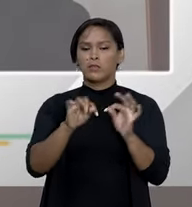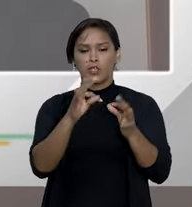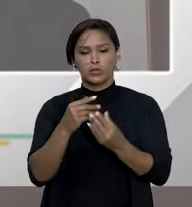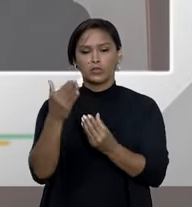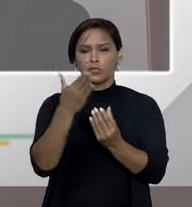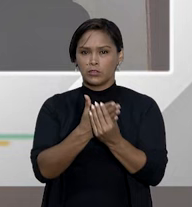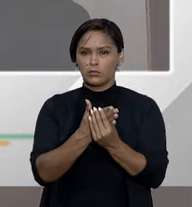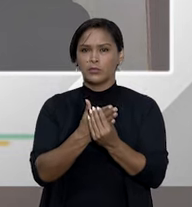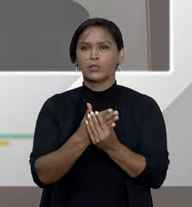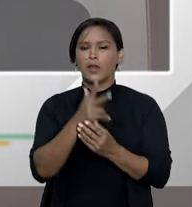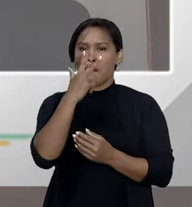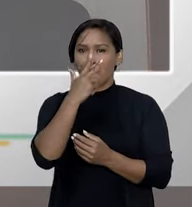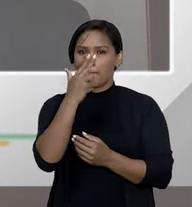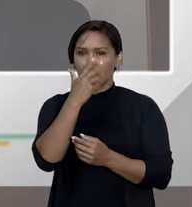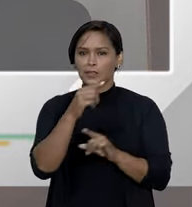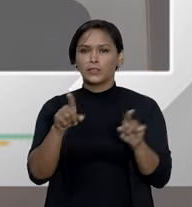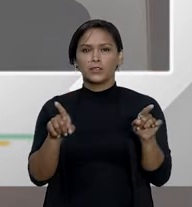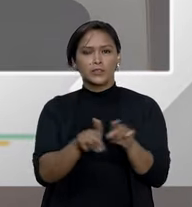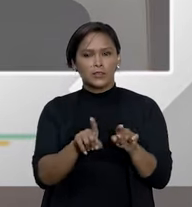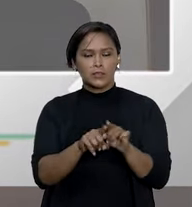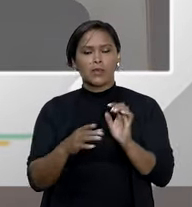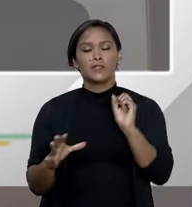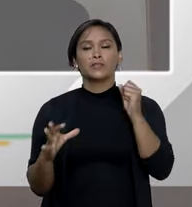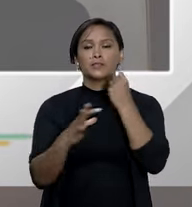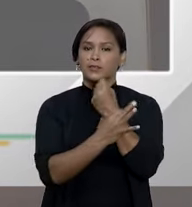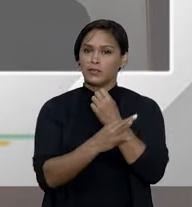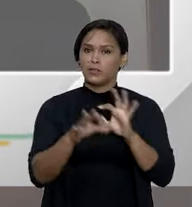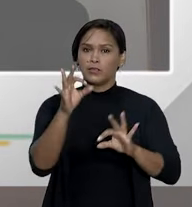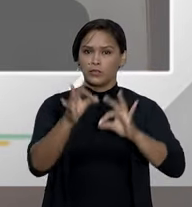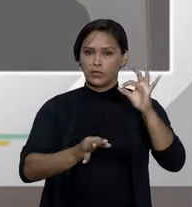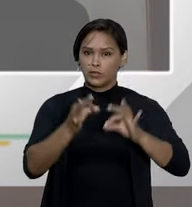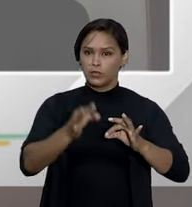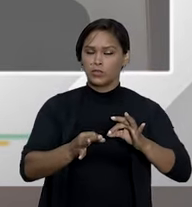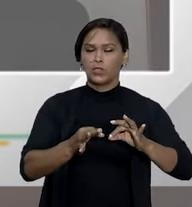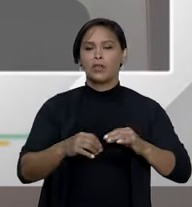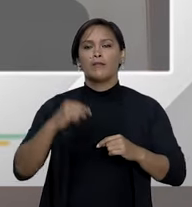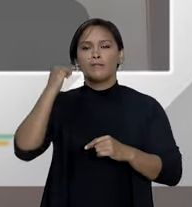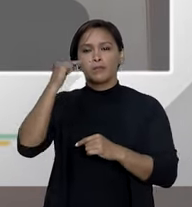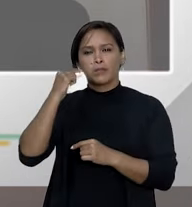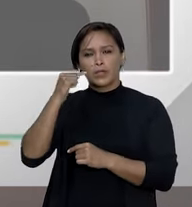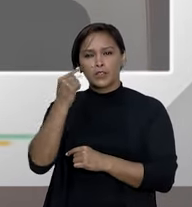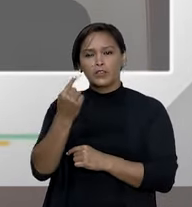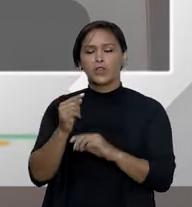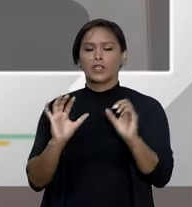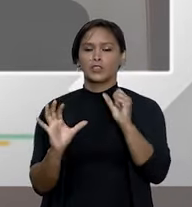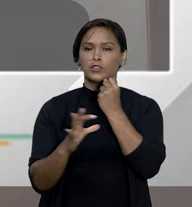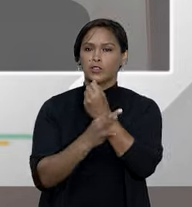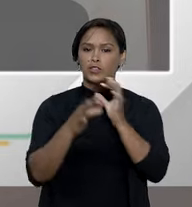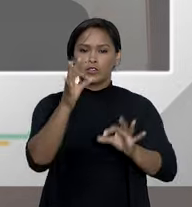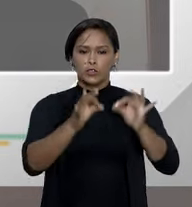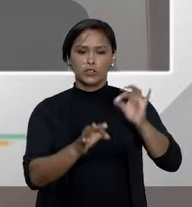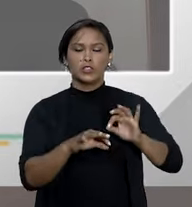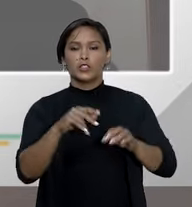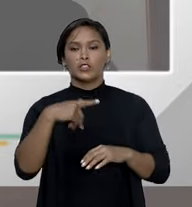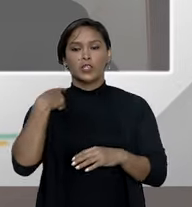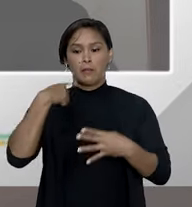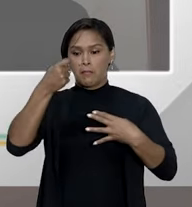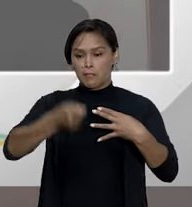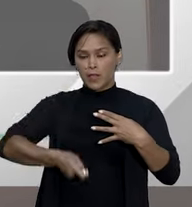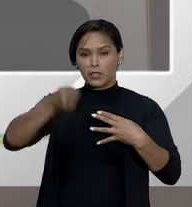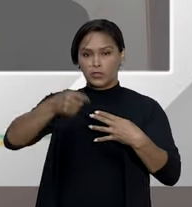processos a recursos repetitivos traz segurança jurídica para o advogado, segurança jurídica para o juiz, segurança